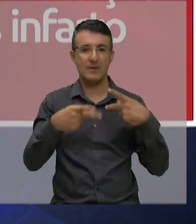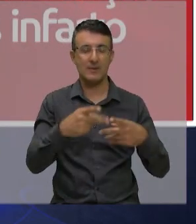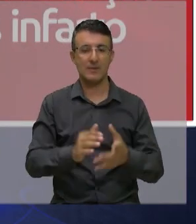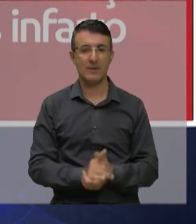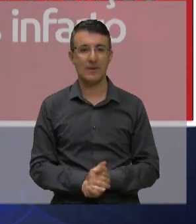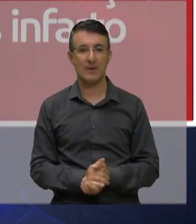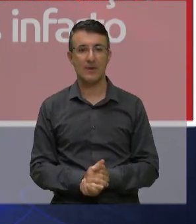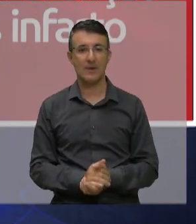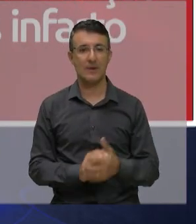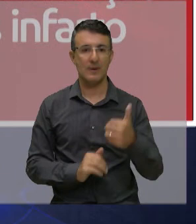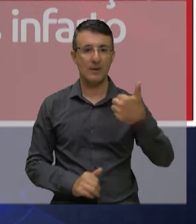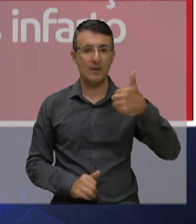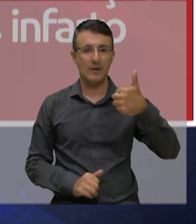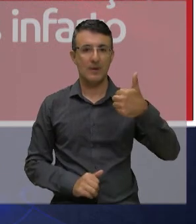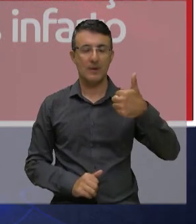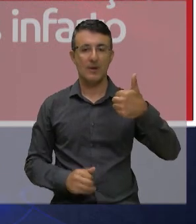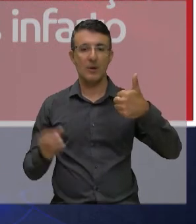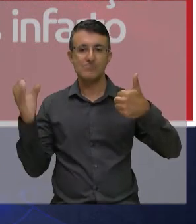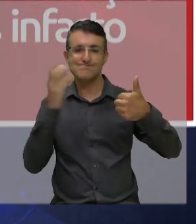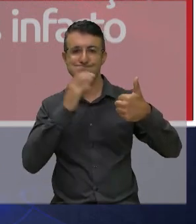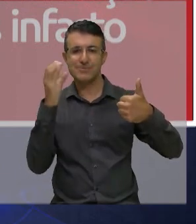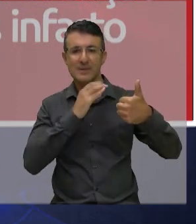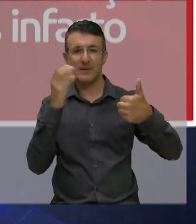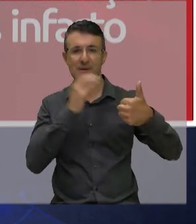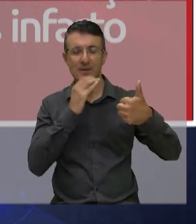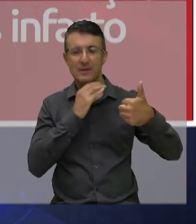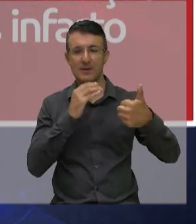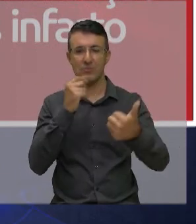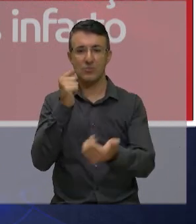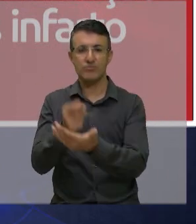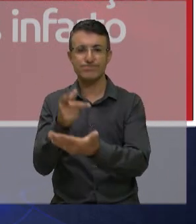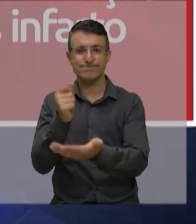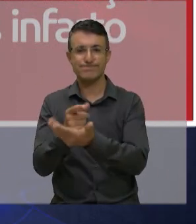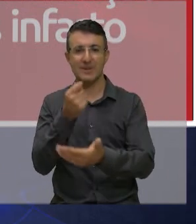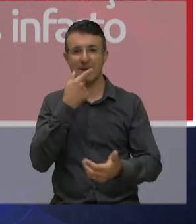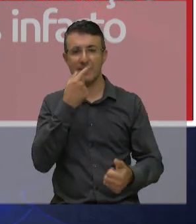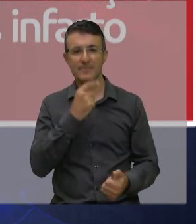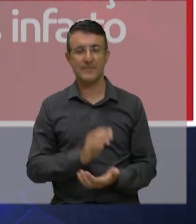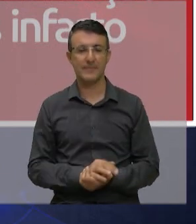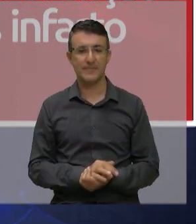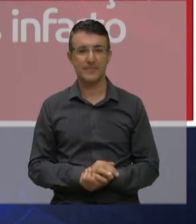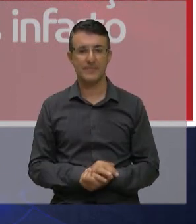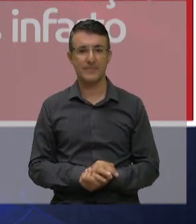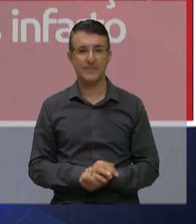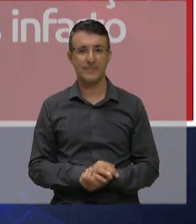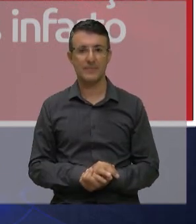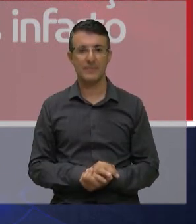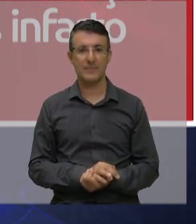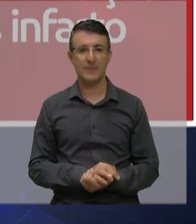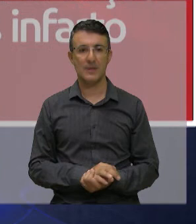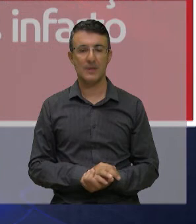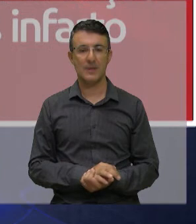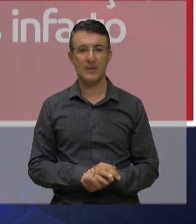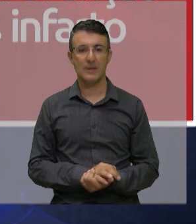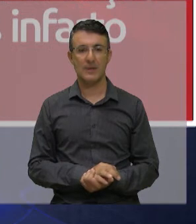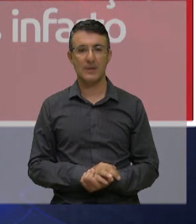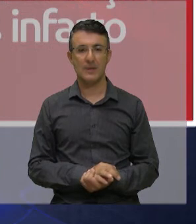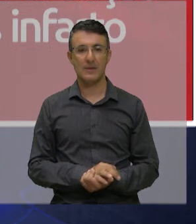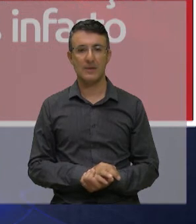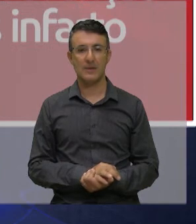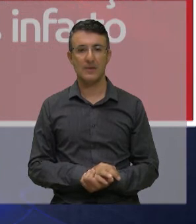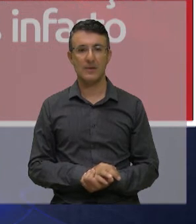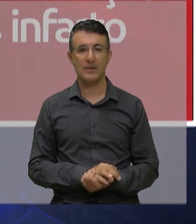a facilidade para adquirir os medicamentos tratar as pessoas de acordo com as diretrizes e os protocolos